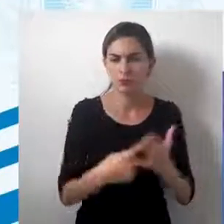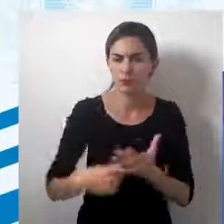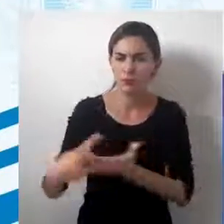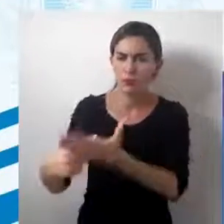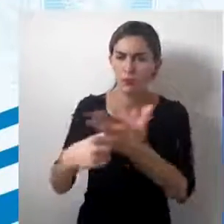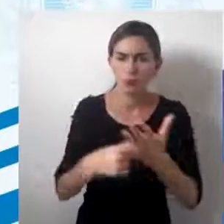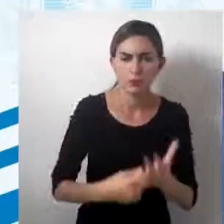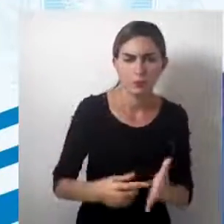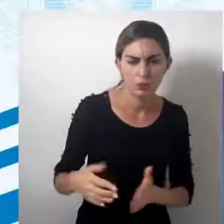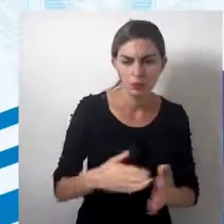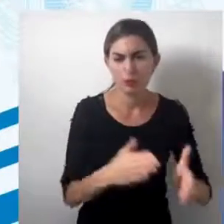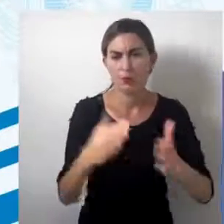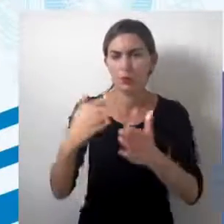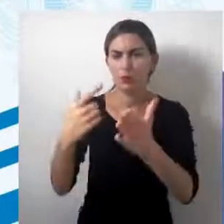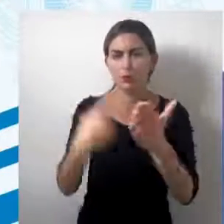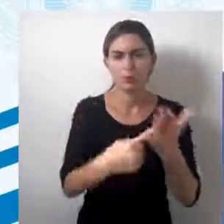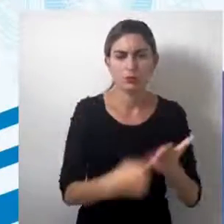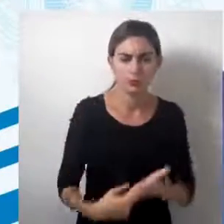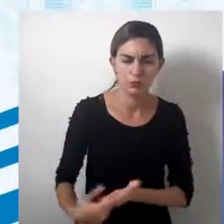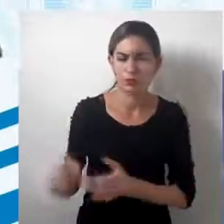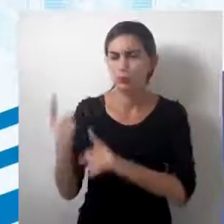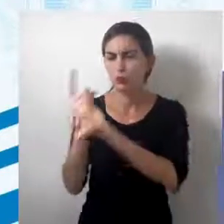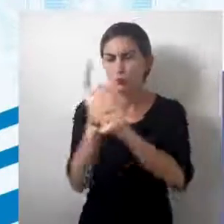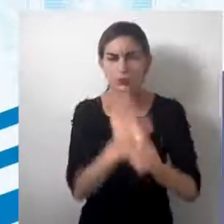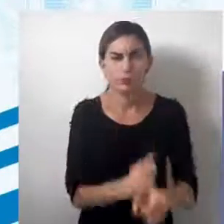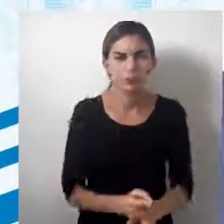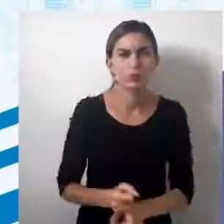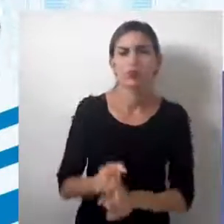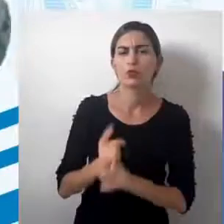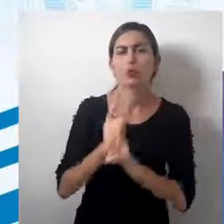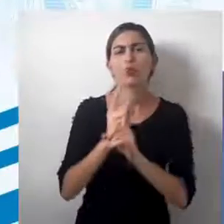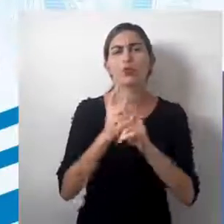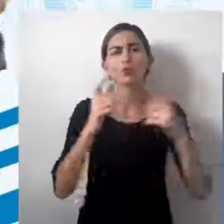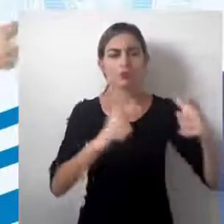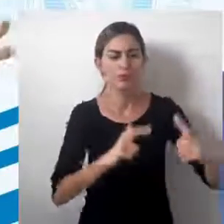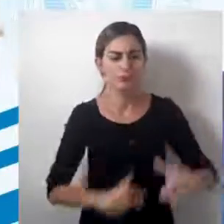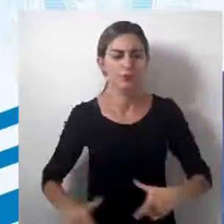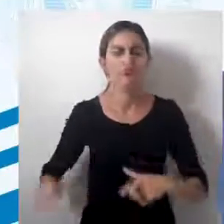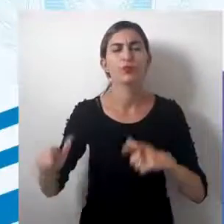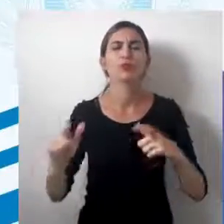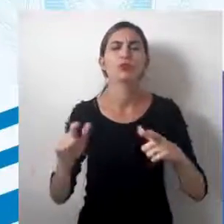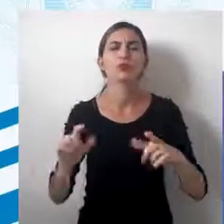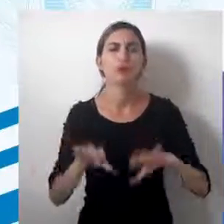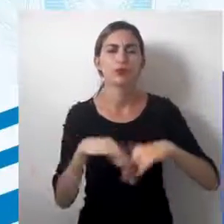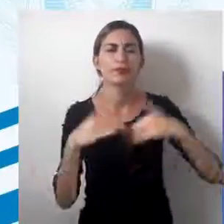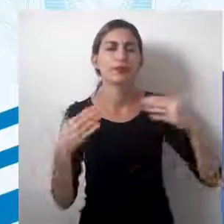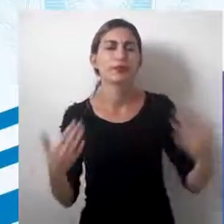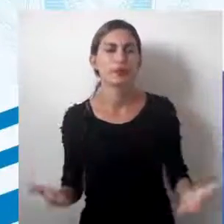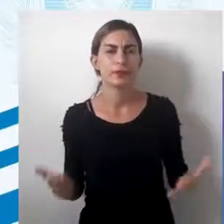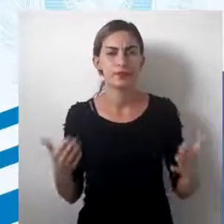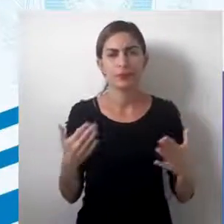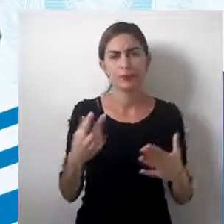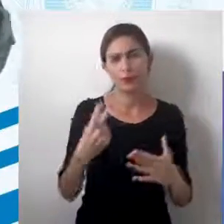caminhos, há essa necessidade de se observar e se encontrar espaços que são